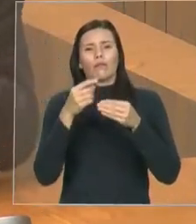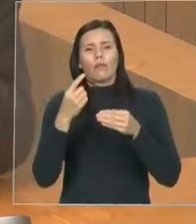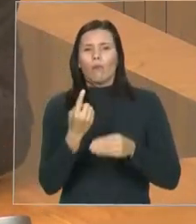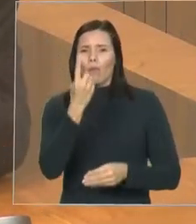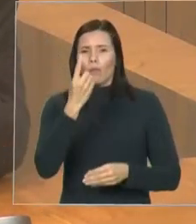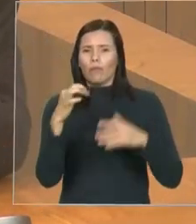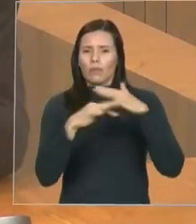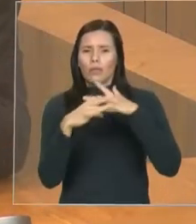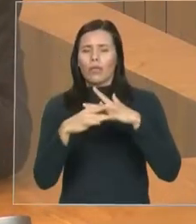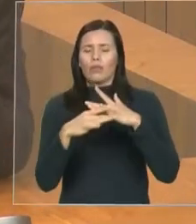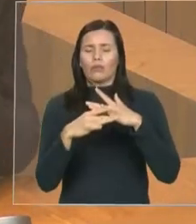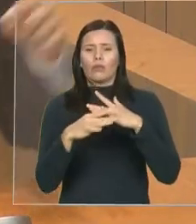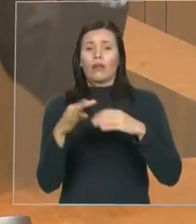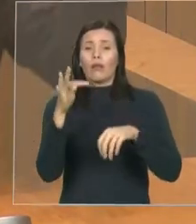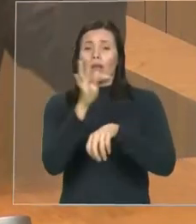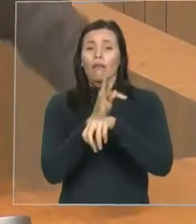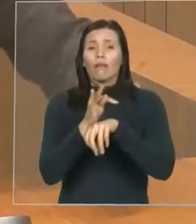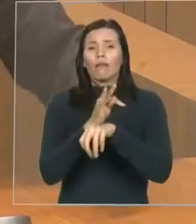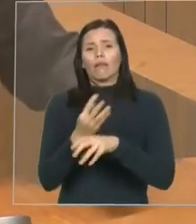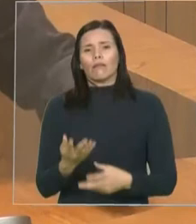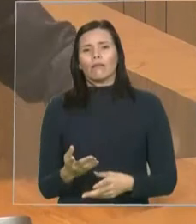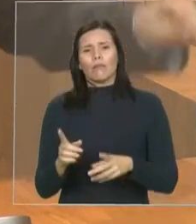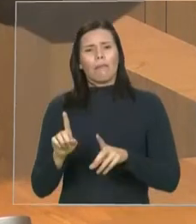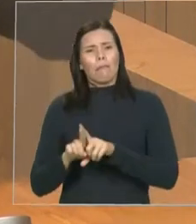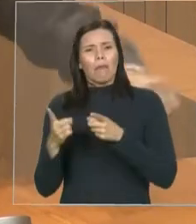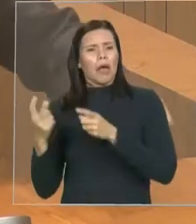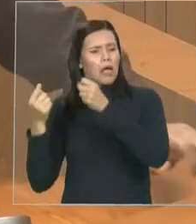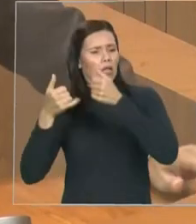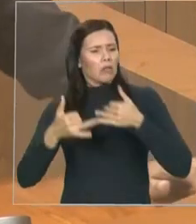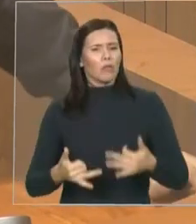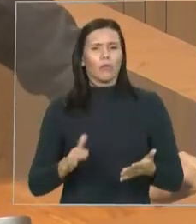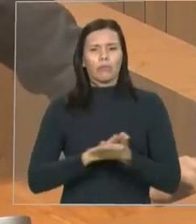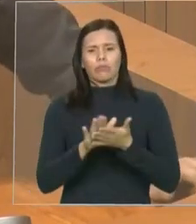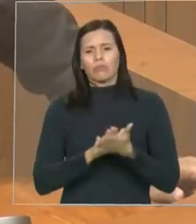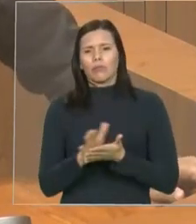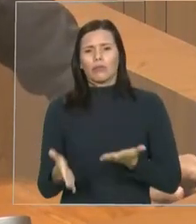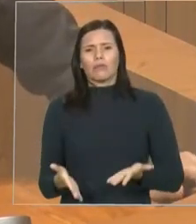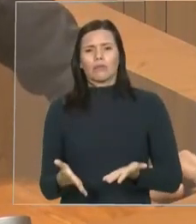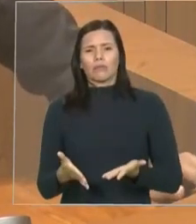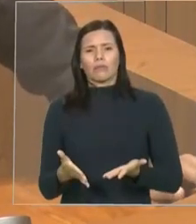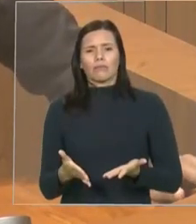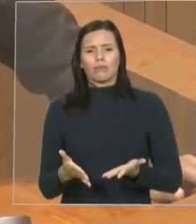Ia empurrar a goela abaixo dos maranhenses e dos candidatos.